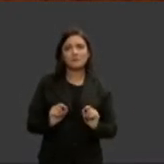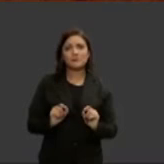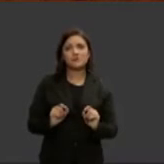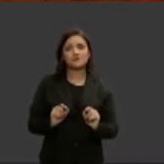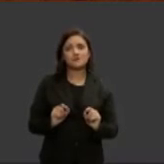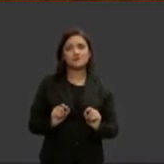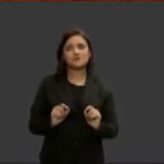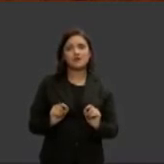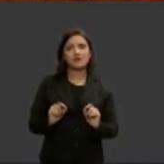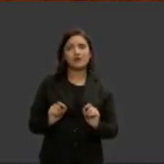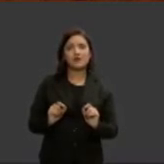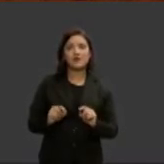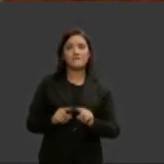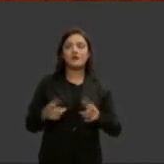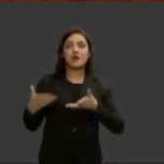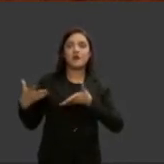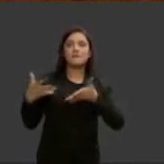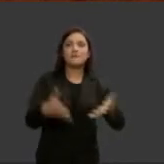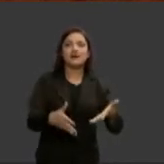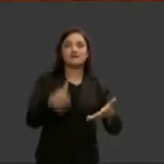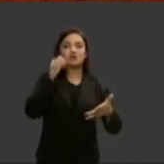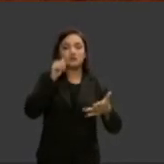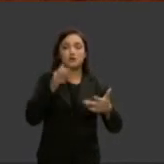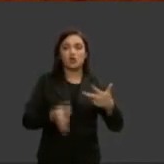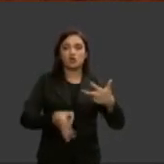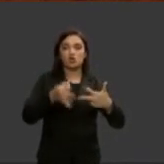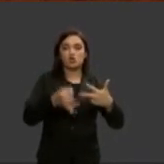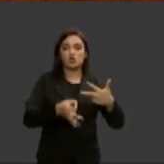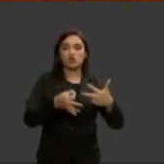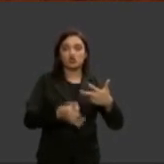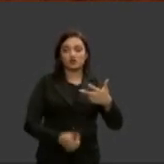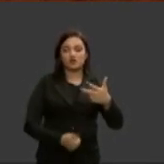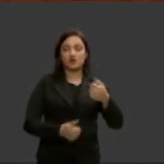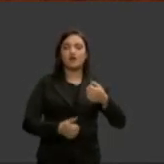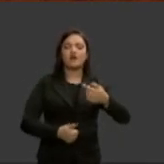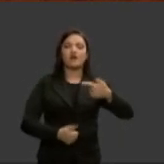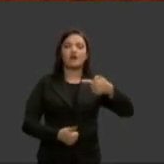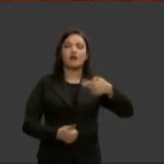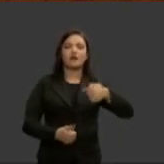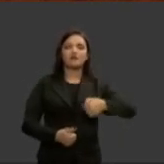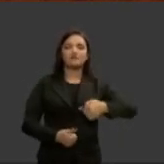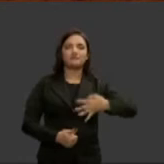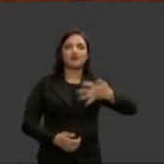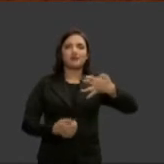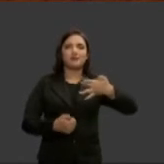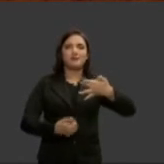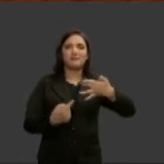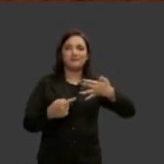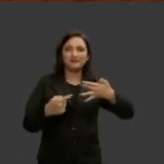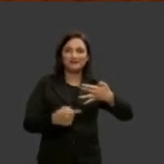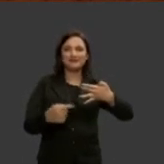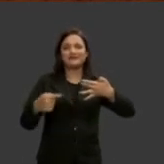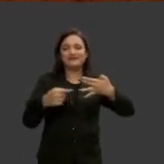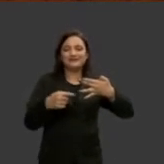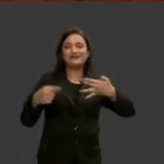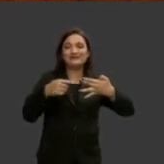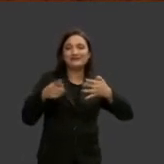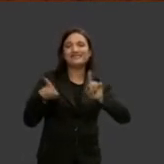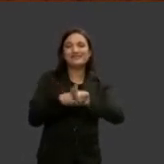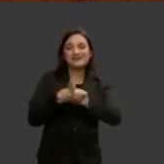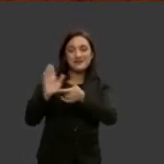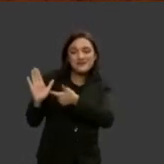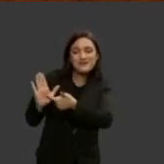participação de mulheres na justiça de primeiro grau reflete melhor o espaço que tem sido conquistado por